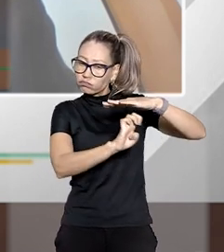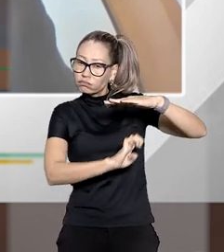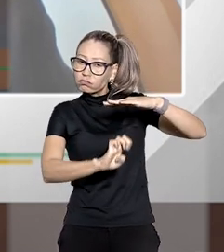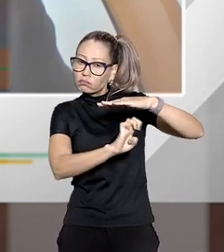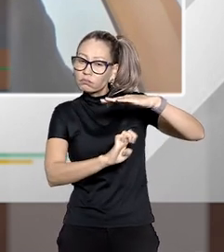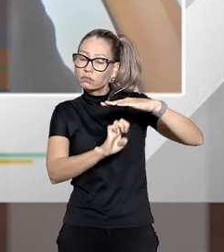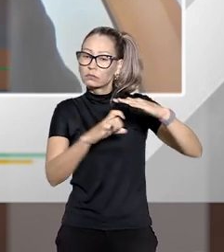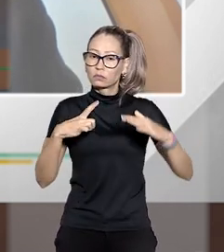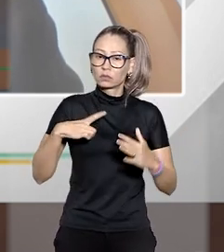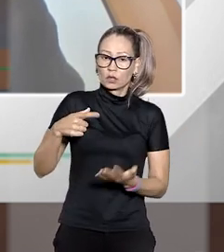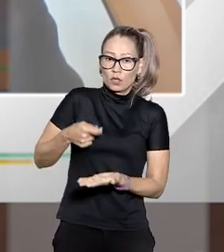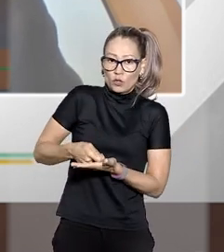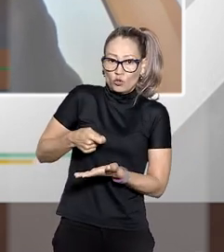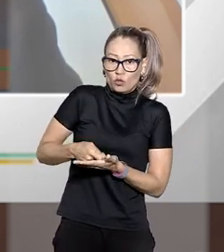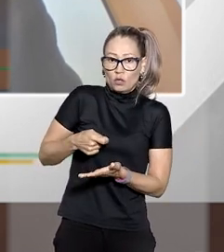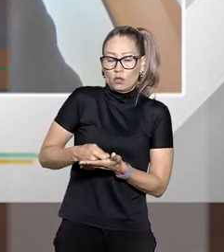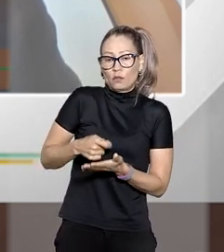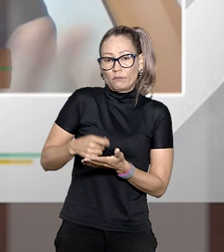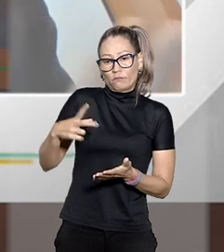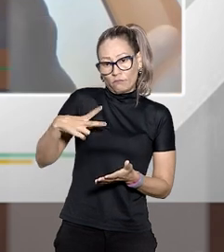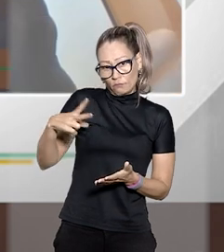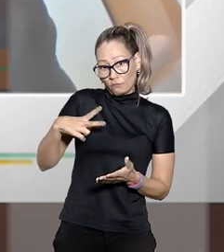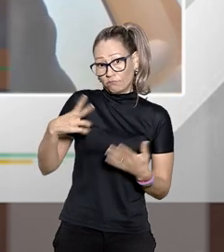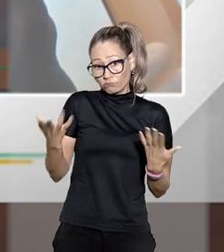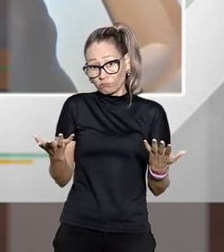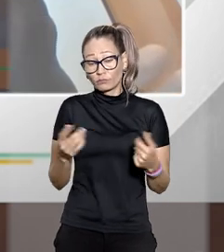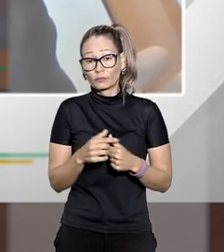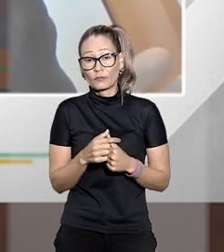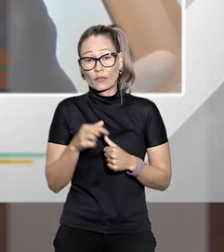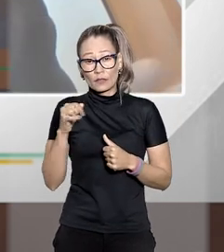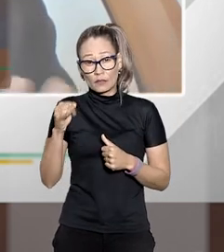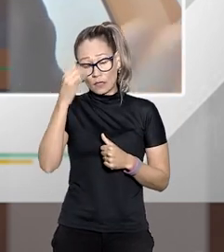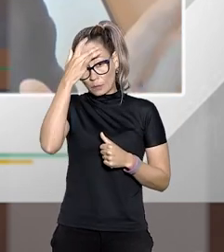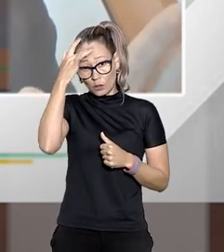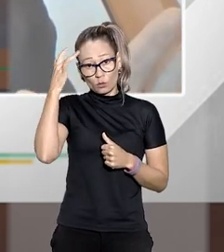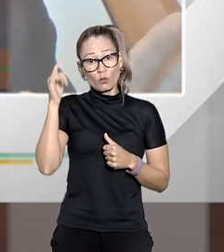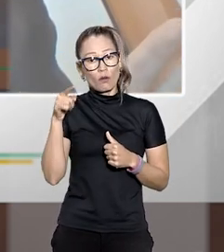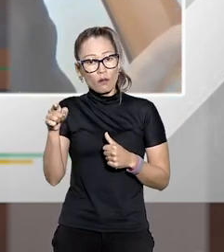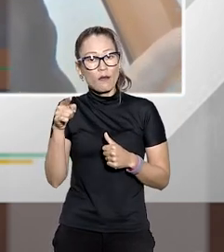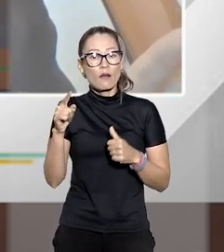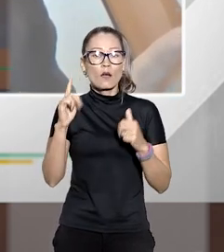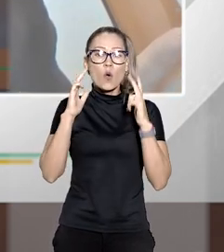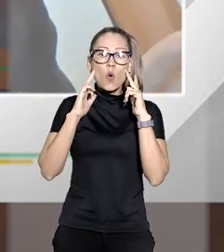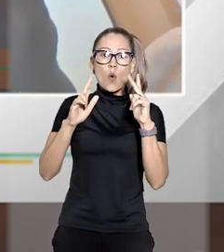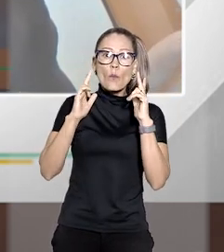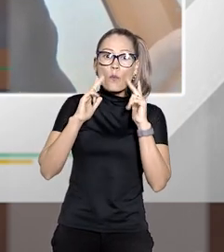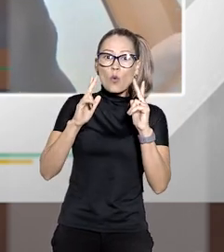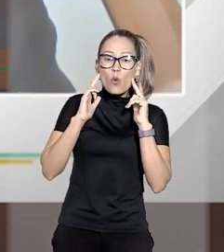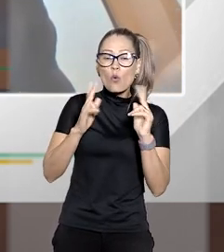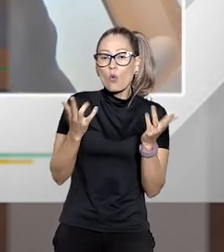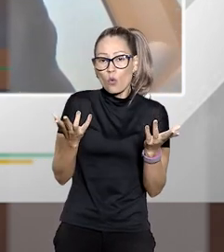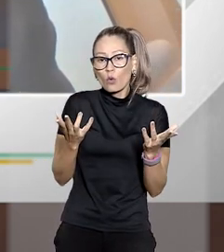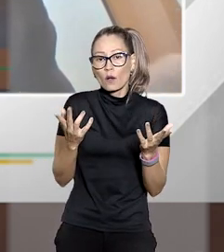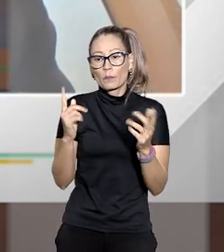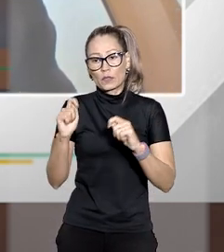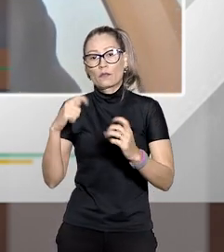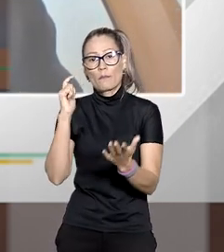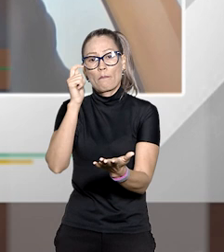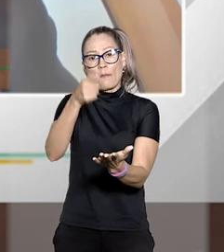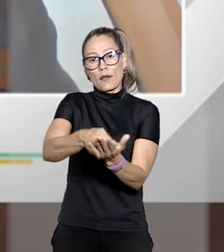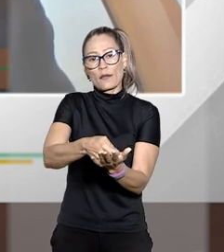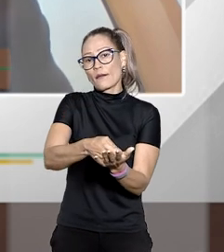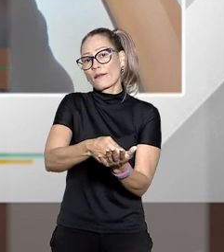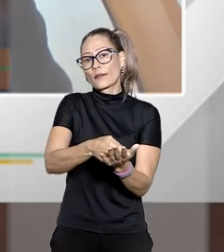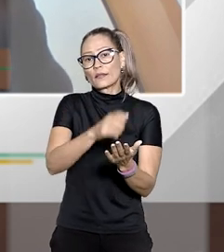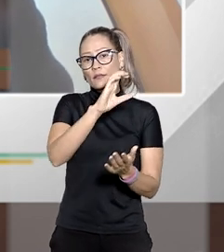regime de direito privado pagaria a dívida como um devedor uma empresa privada um devedor comum uma execução dentro